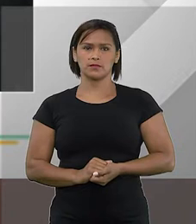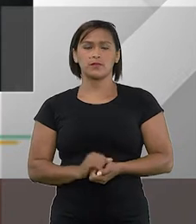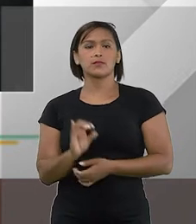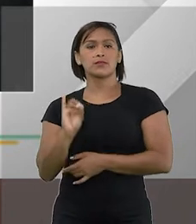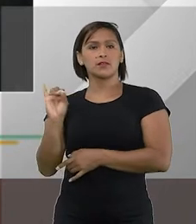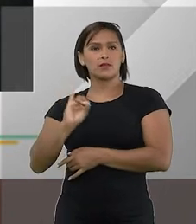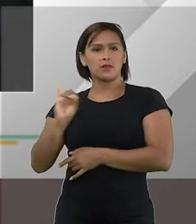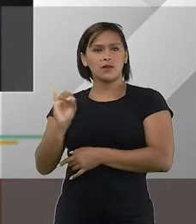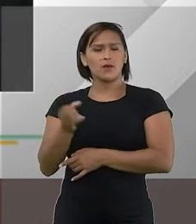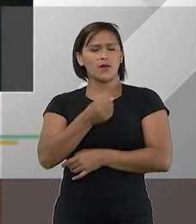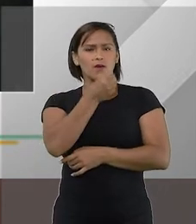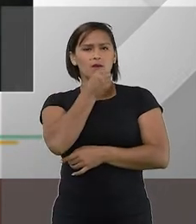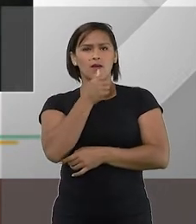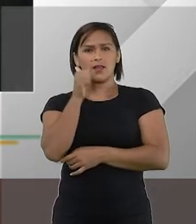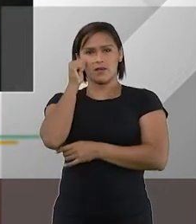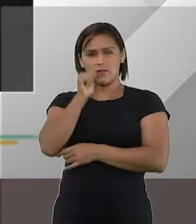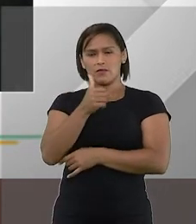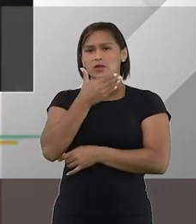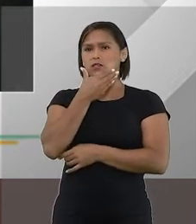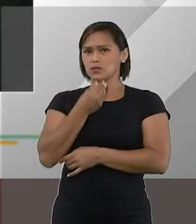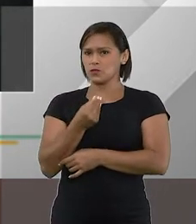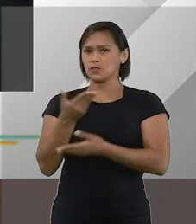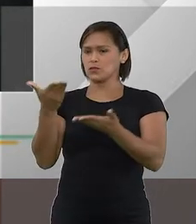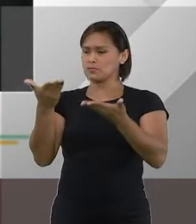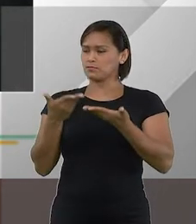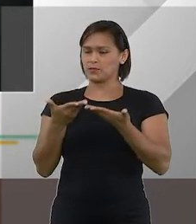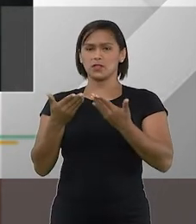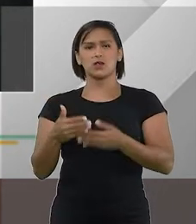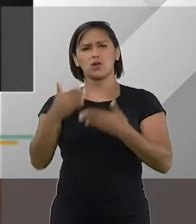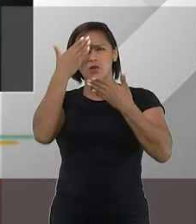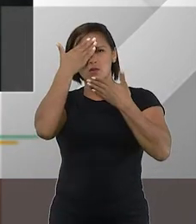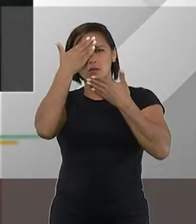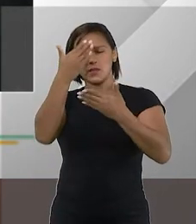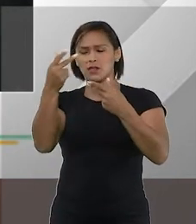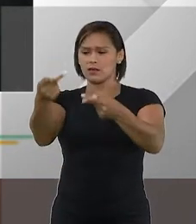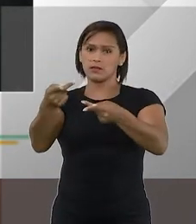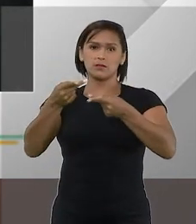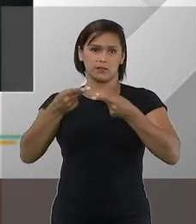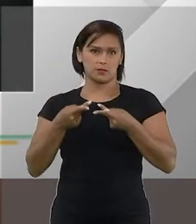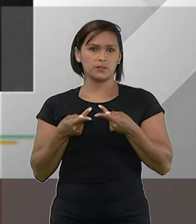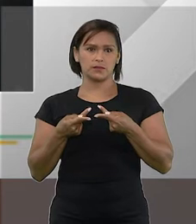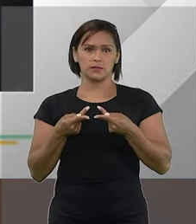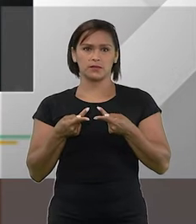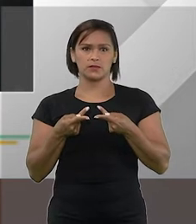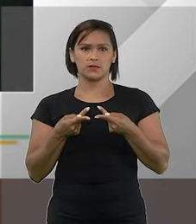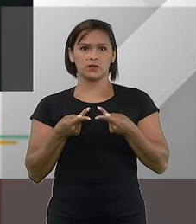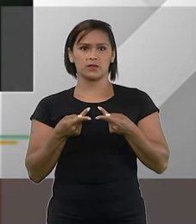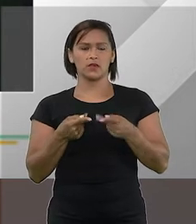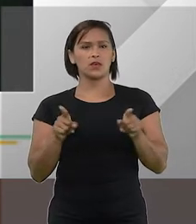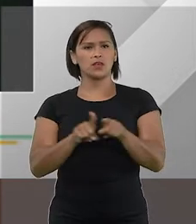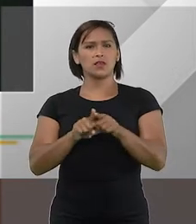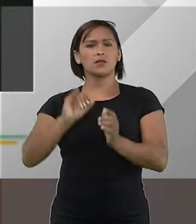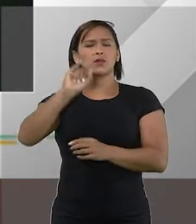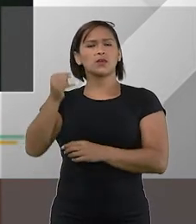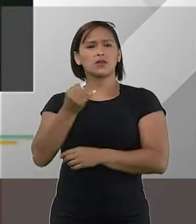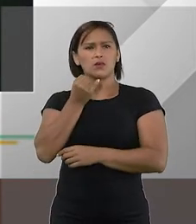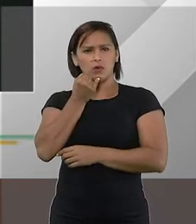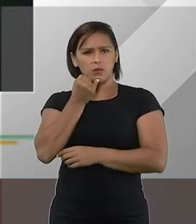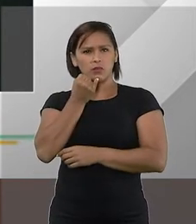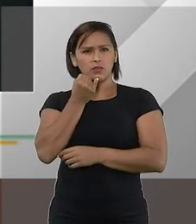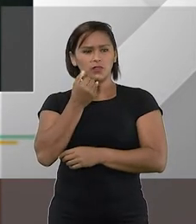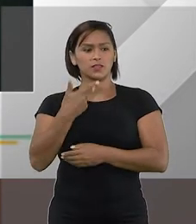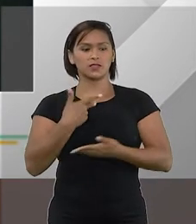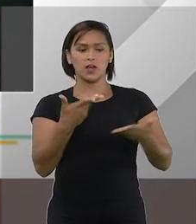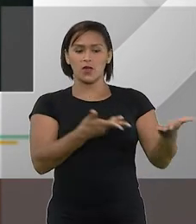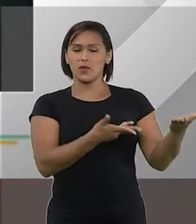Olá, olá Fátima, olá Thiago. Muito obrigado pelo convite e pela oportunidade